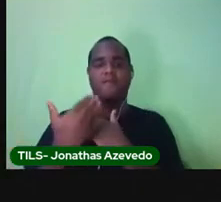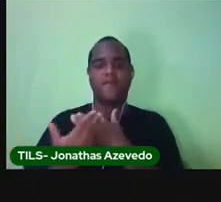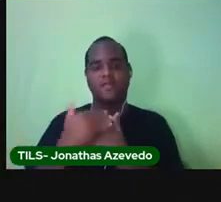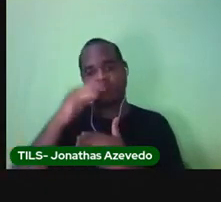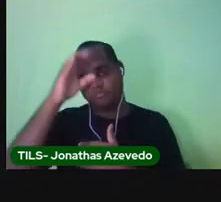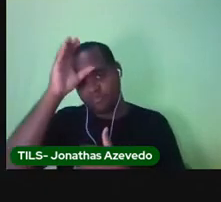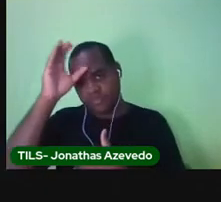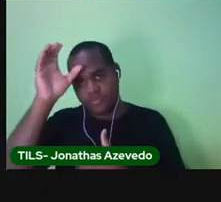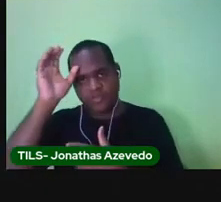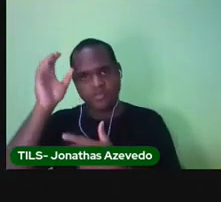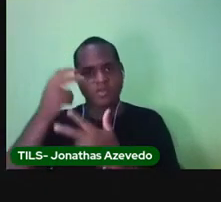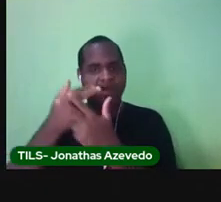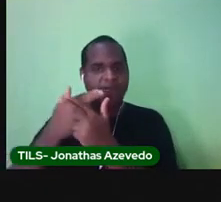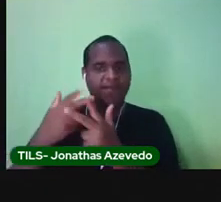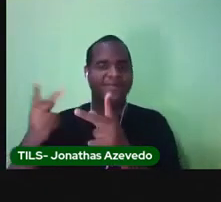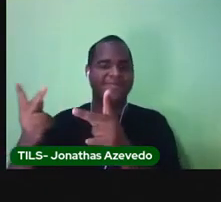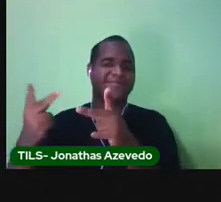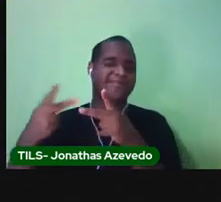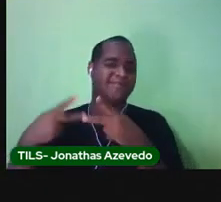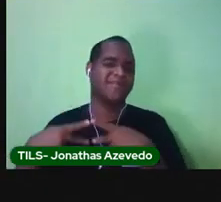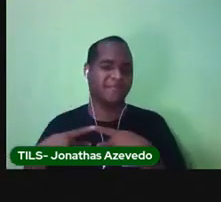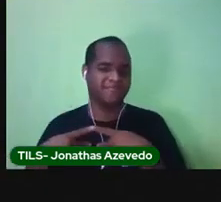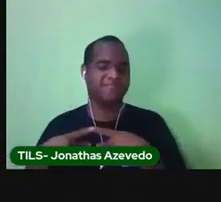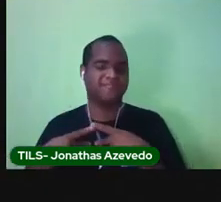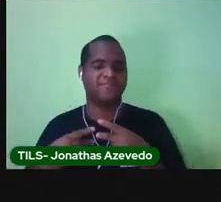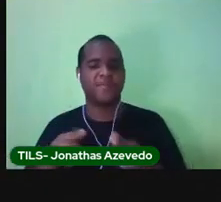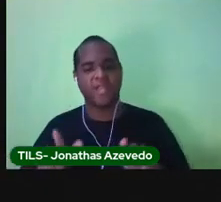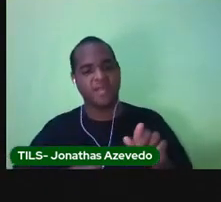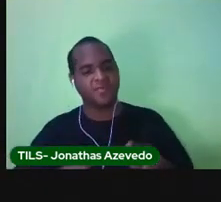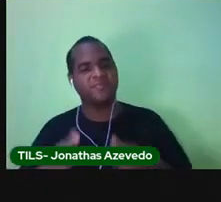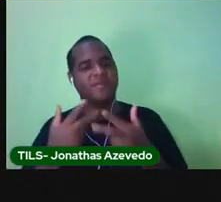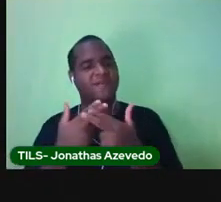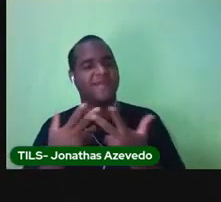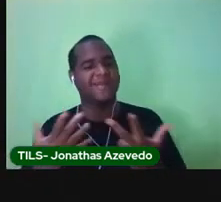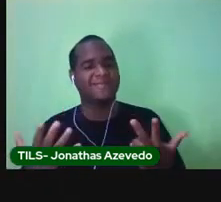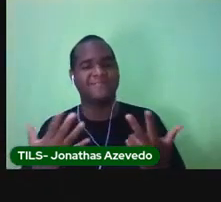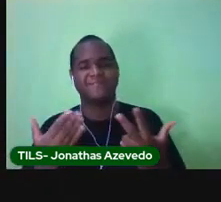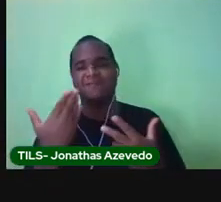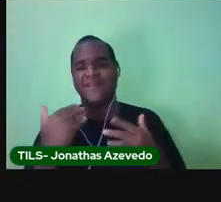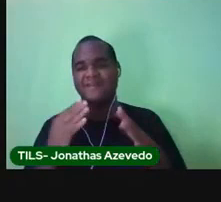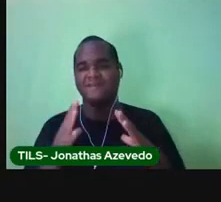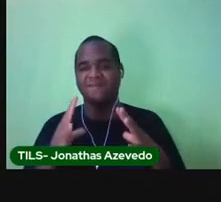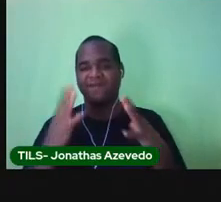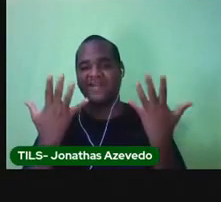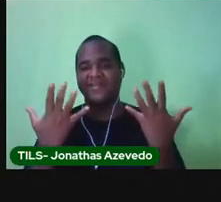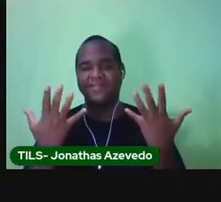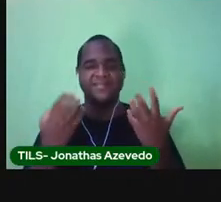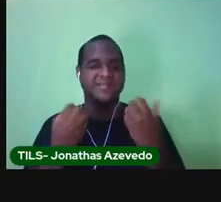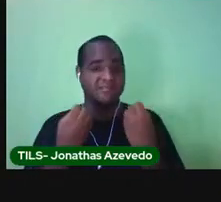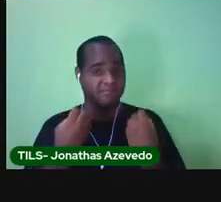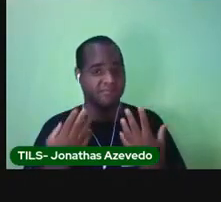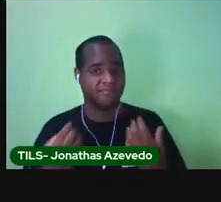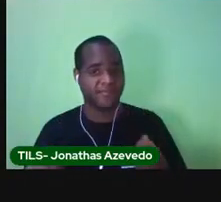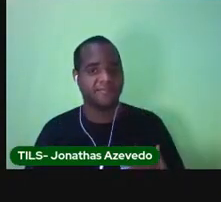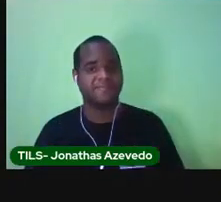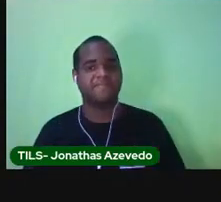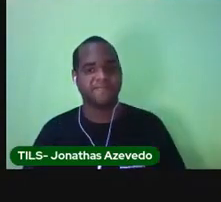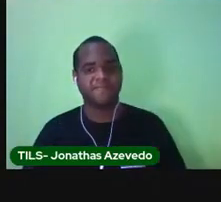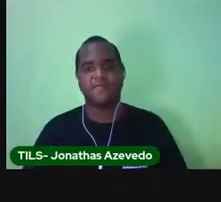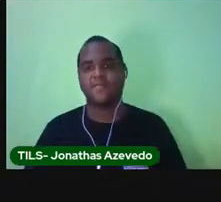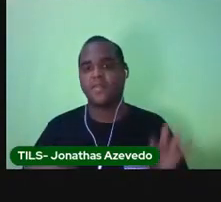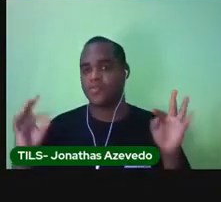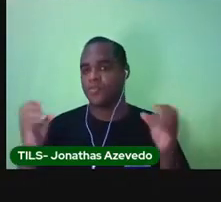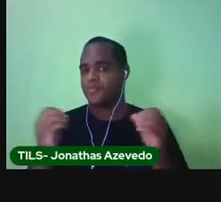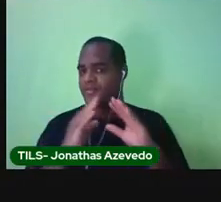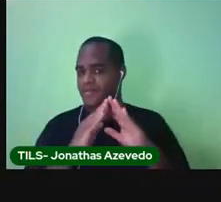tios e meus primos vêm nos visitar. A gente faz a maior farra. Todo mundo